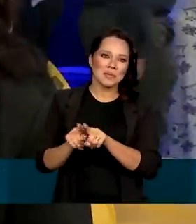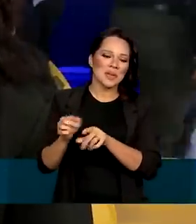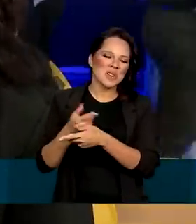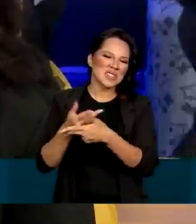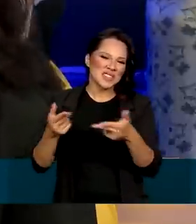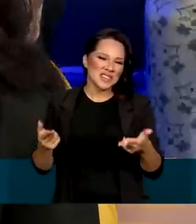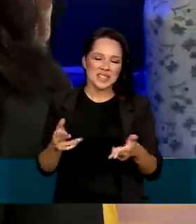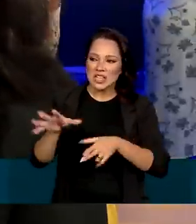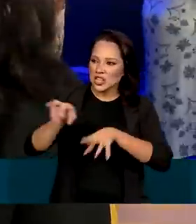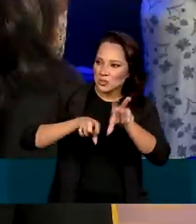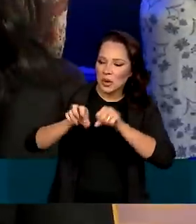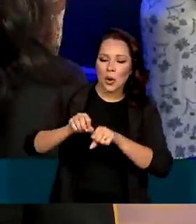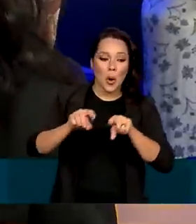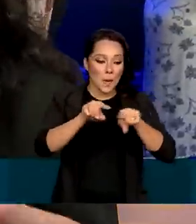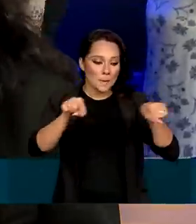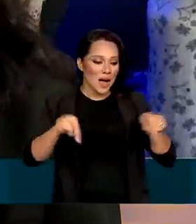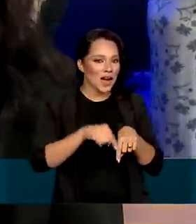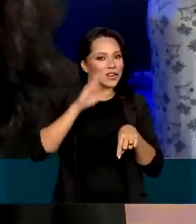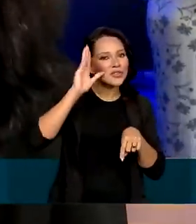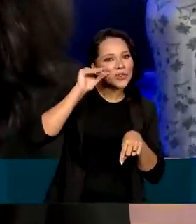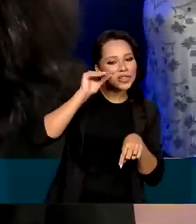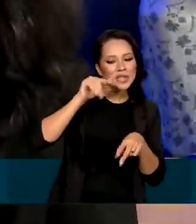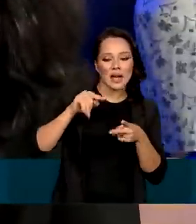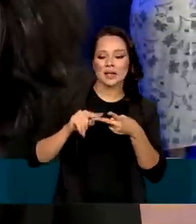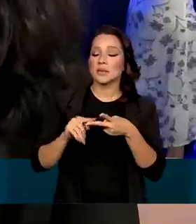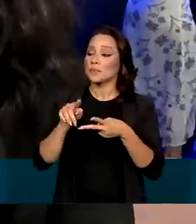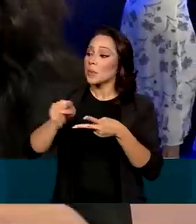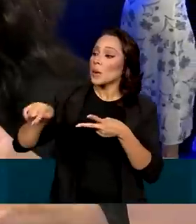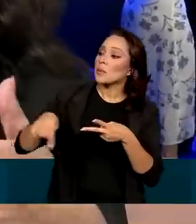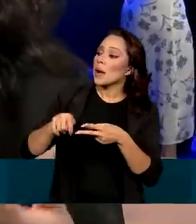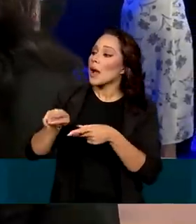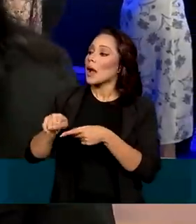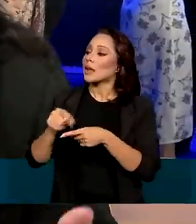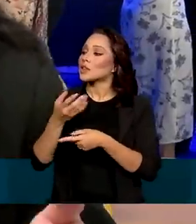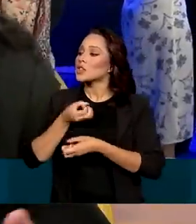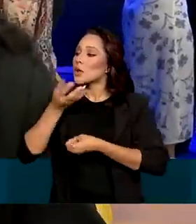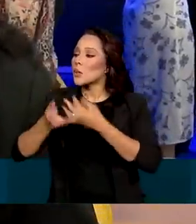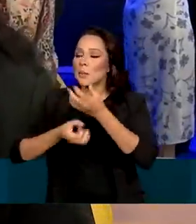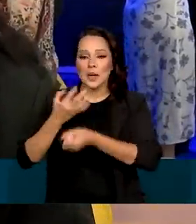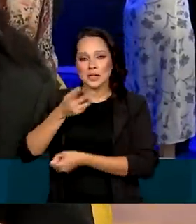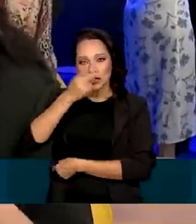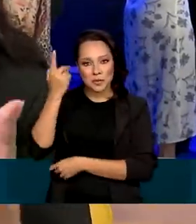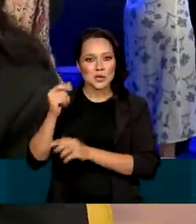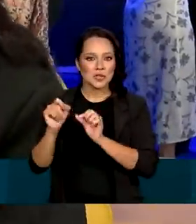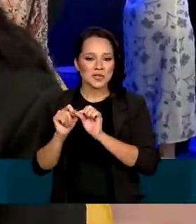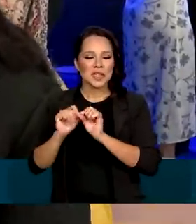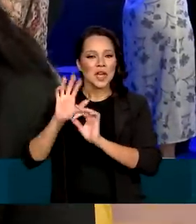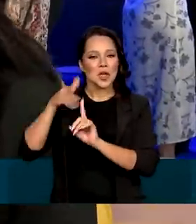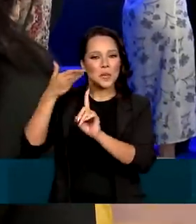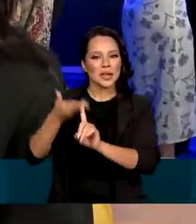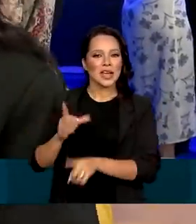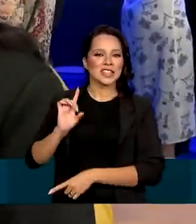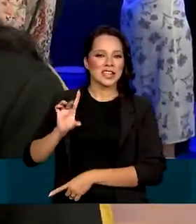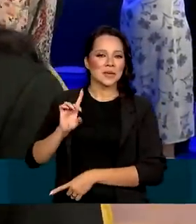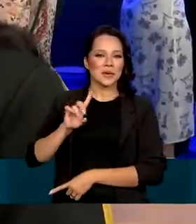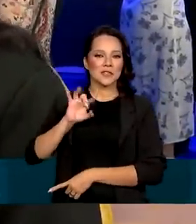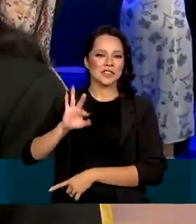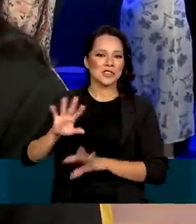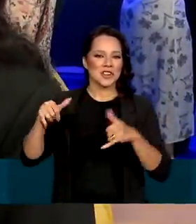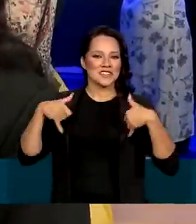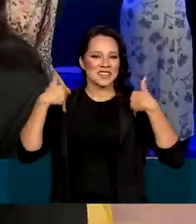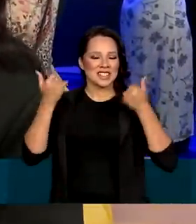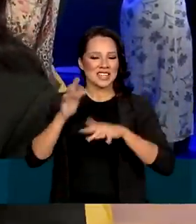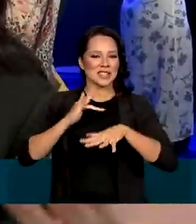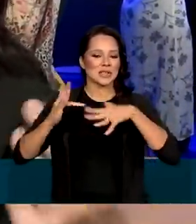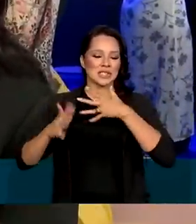coisas. A gente tem uma área de curiosidades, uma outra área de depoimentos que as pessoas fizeram em homenagem à Dataprev no dia do aniversário dela